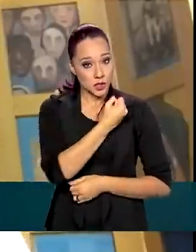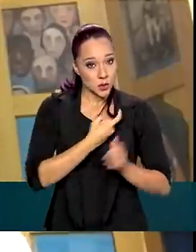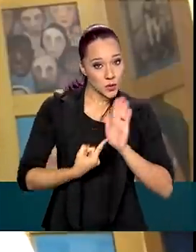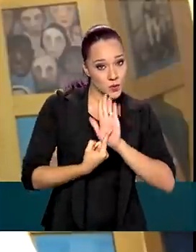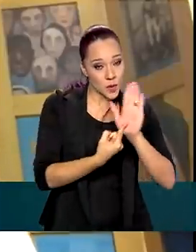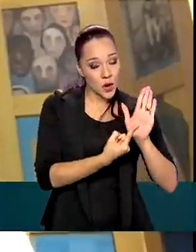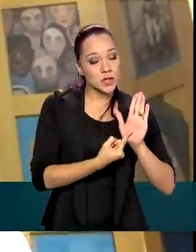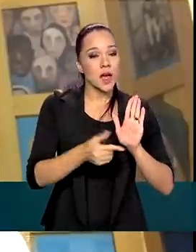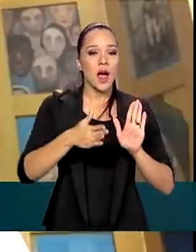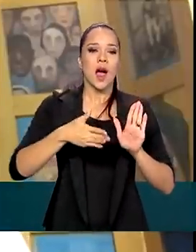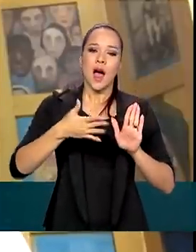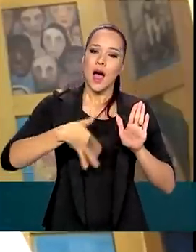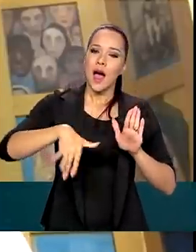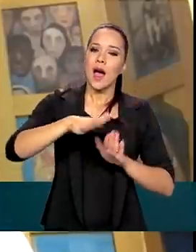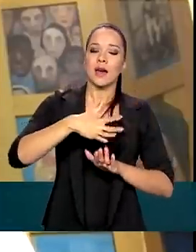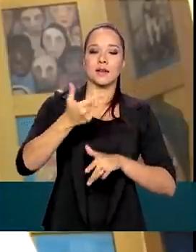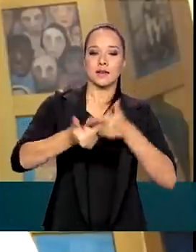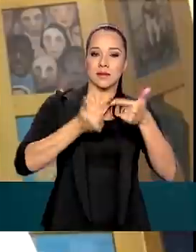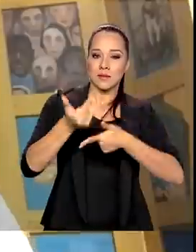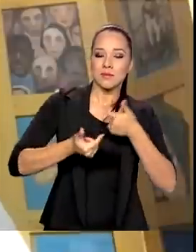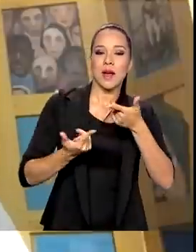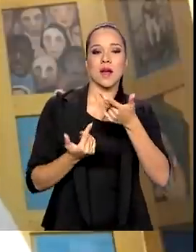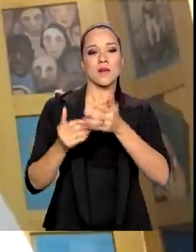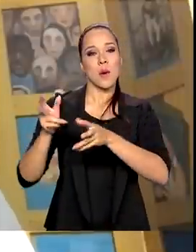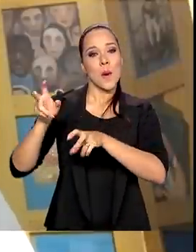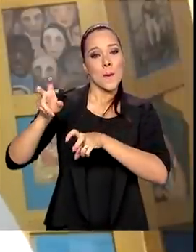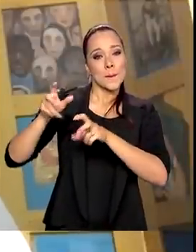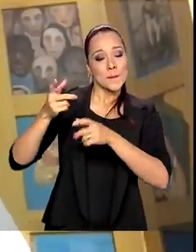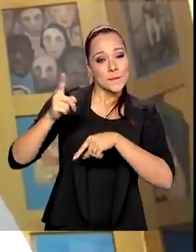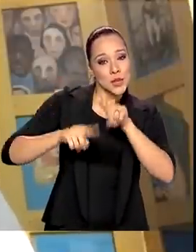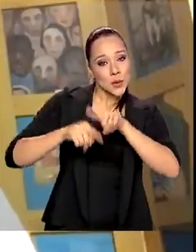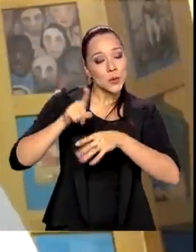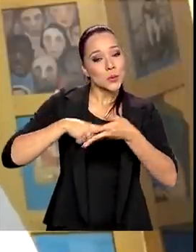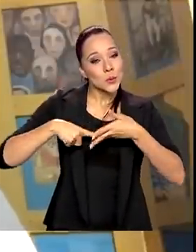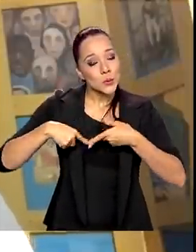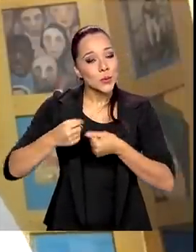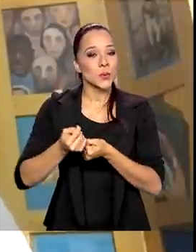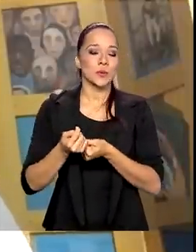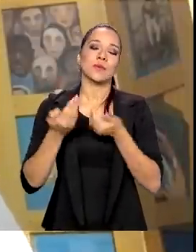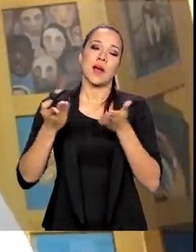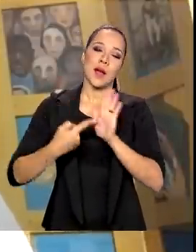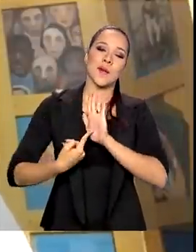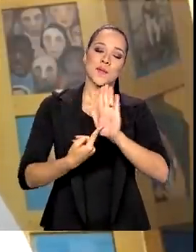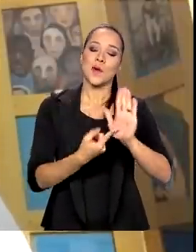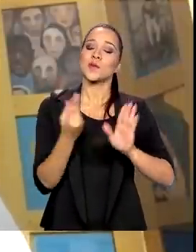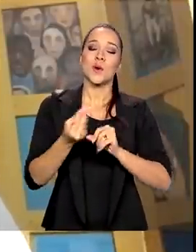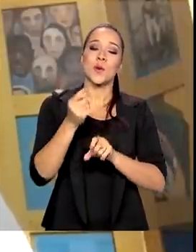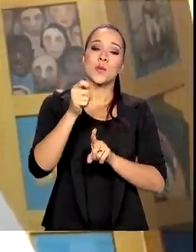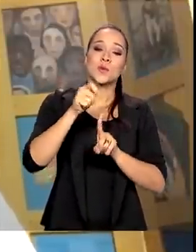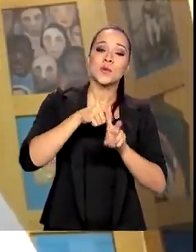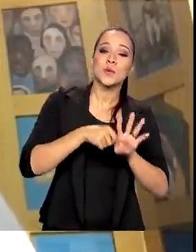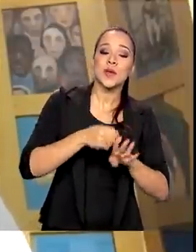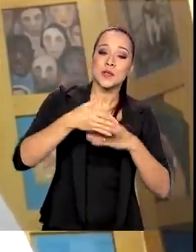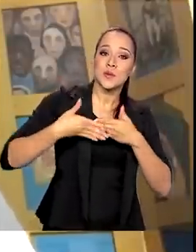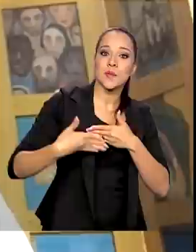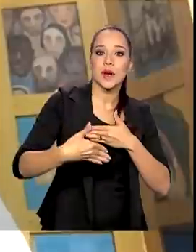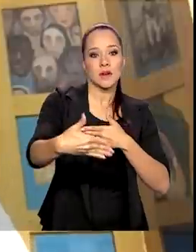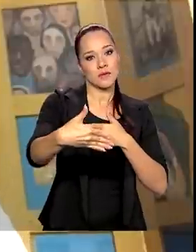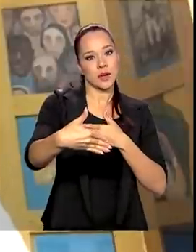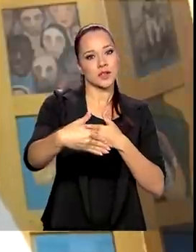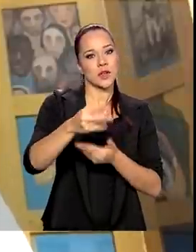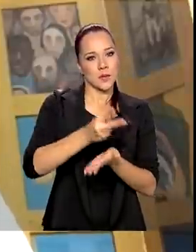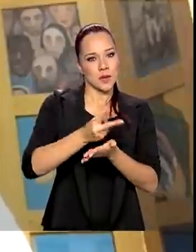no mercado de trabalho, na produtividade. Isso aí é que vai mostrar os próximos meses. Nesse cenário